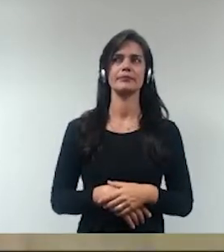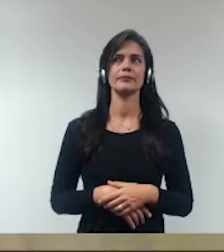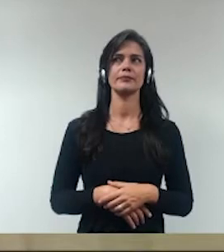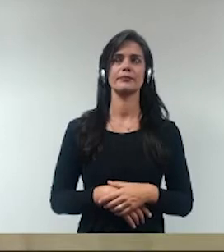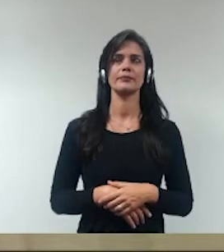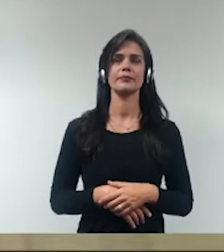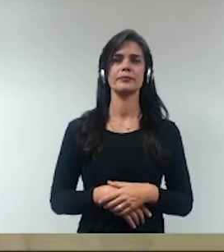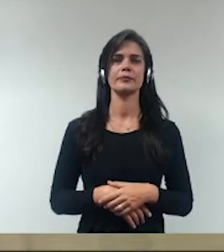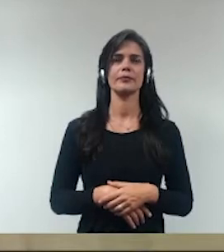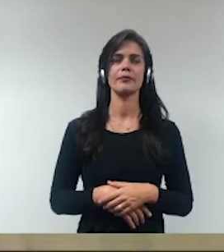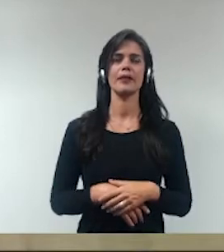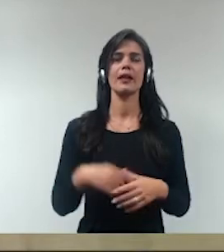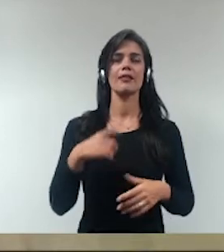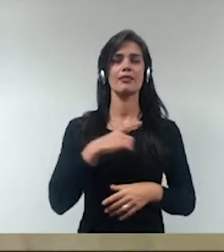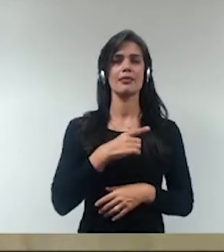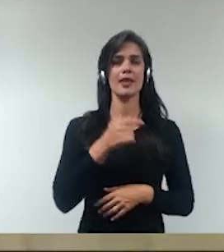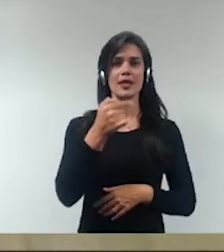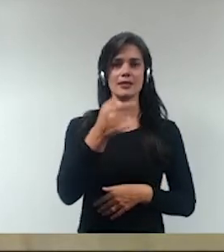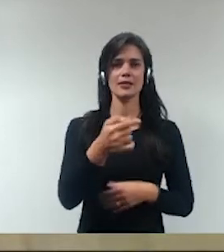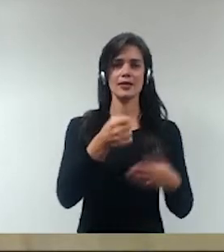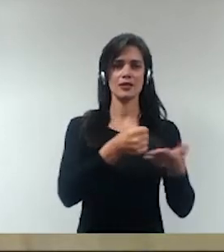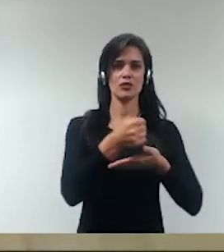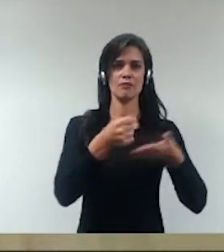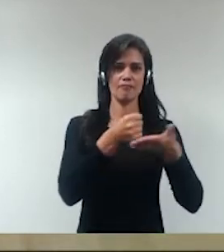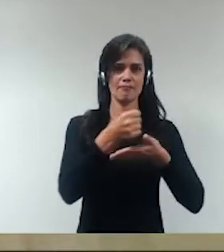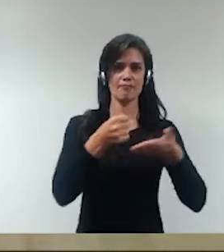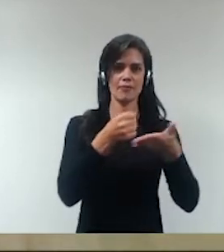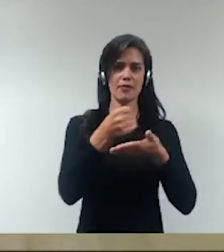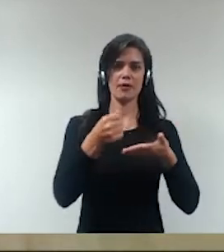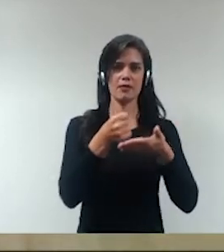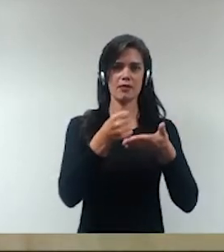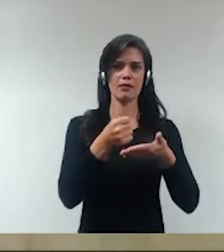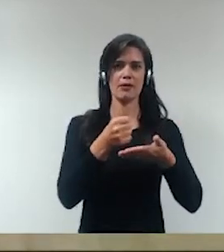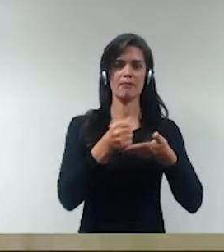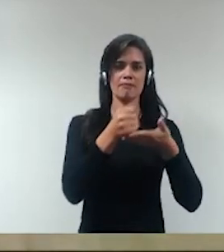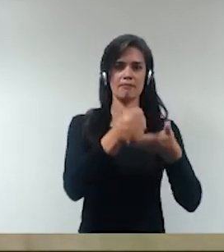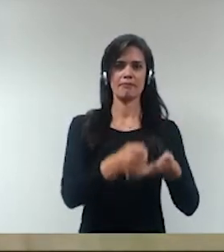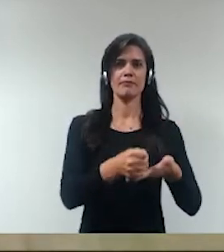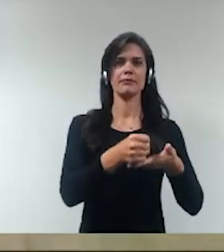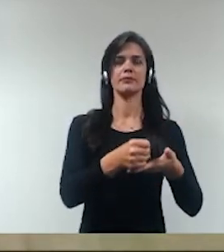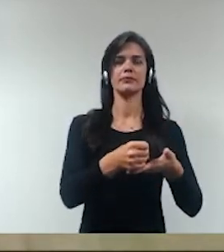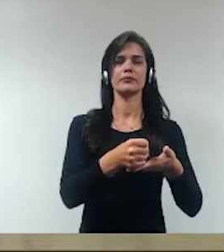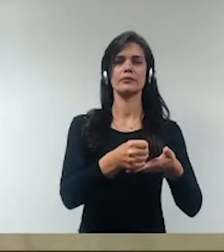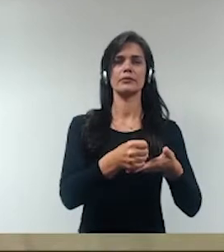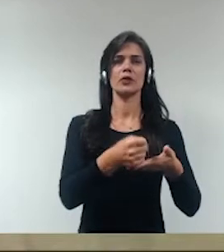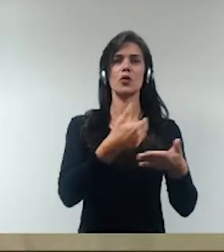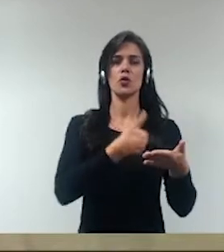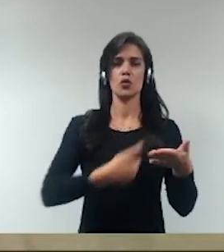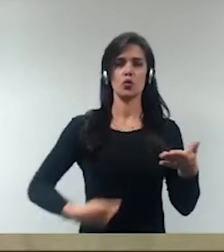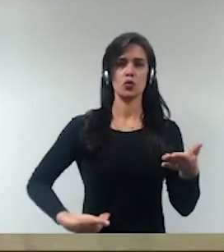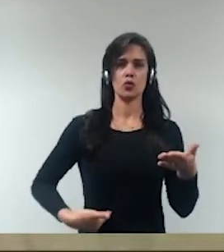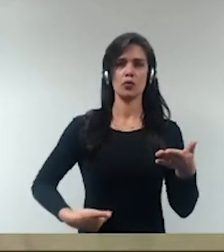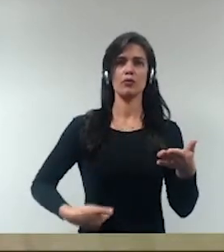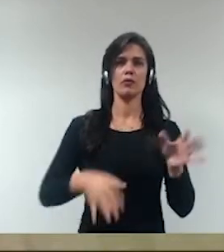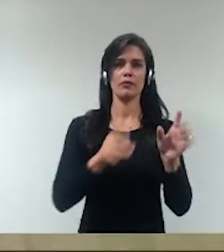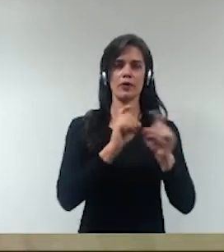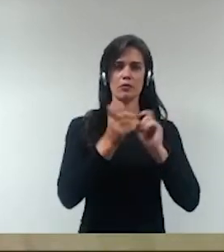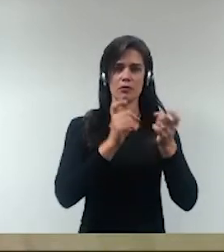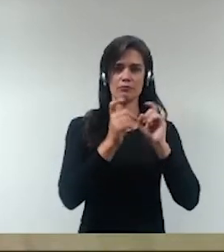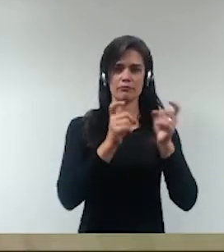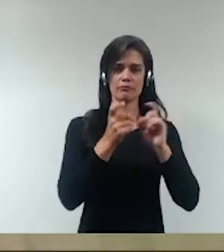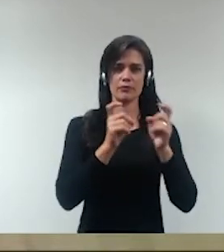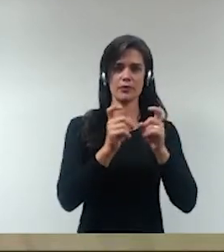Há sete princípios estruturantes da governança pública, eu vou abordar apenas três deles,